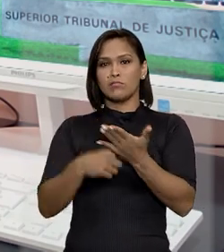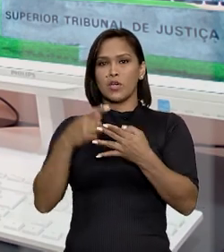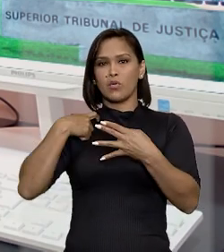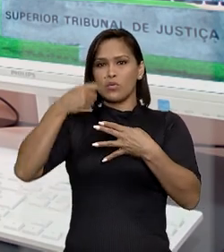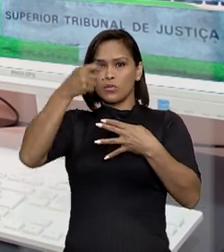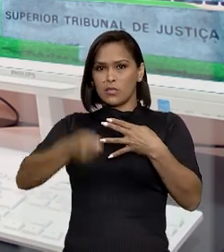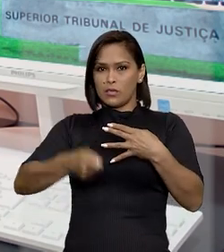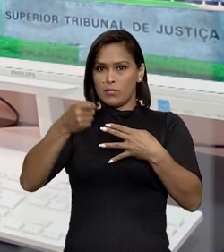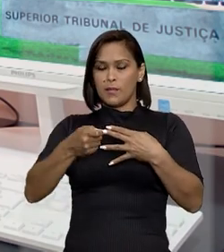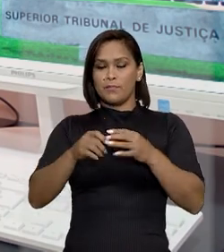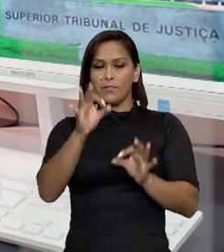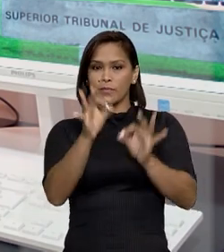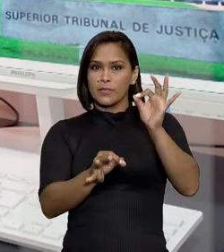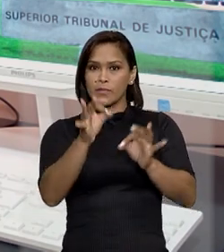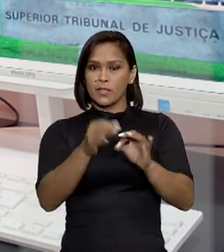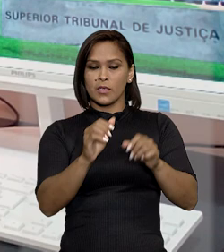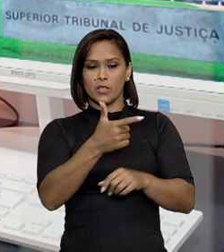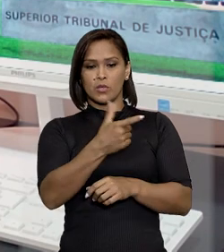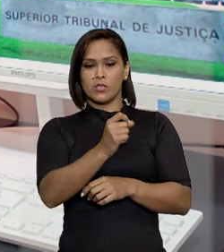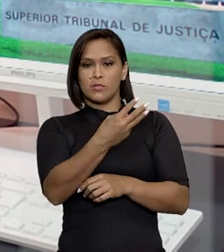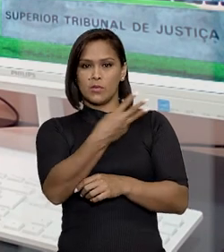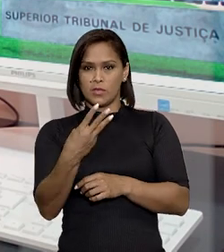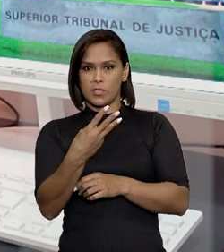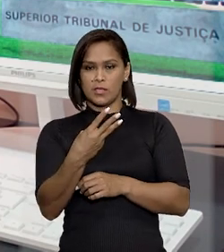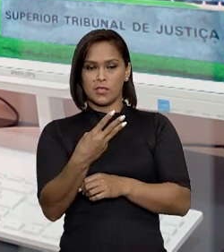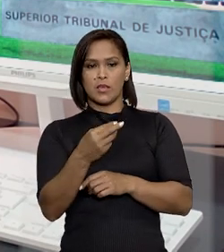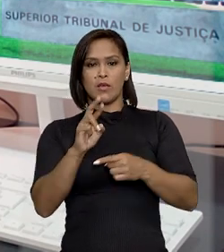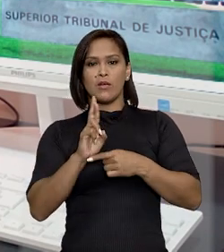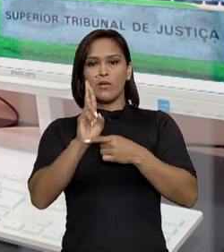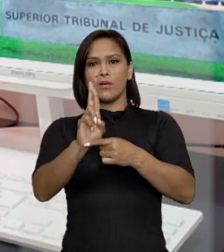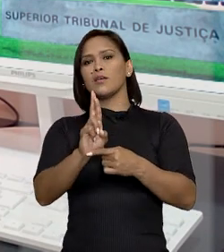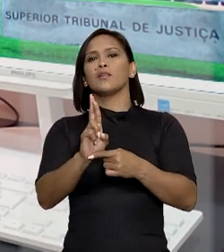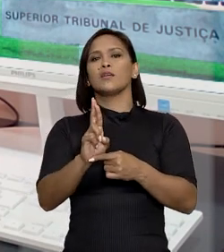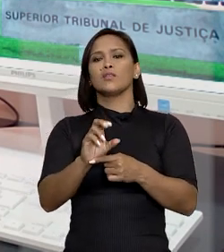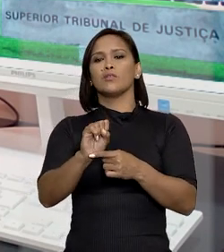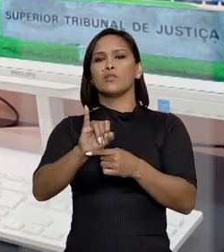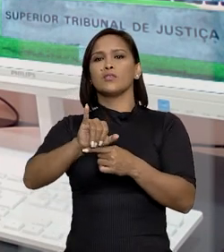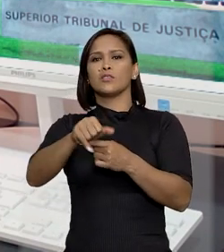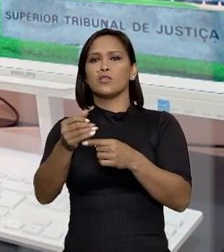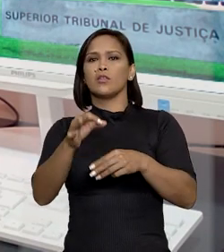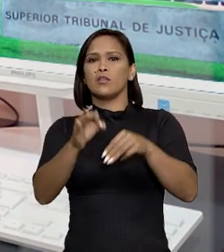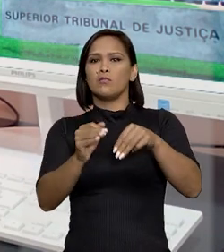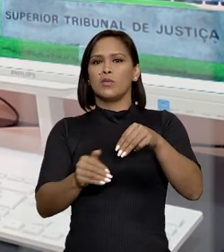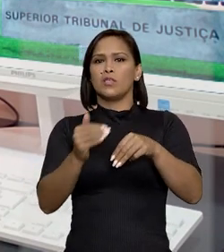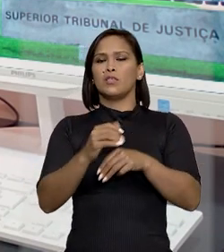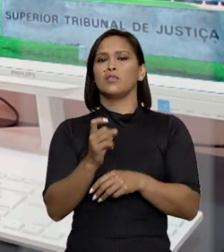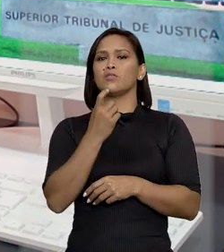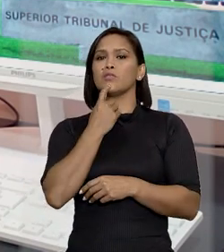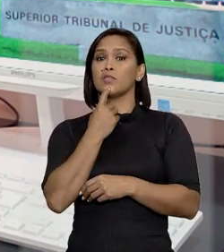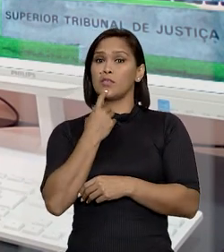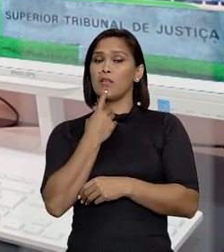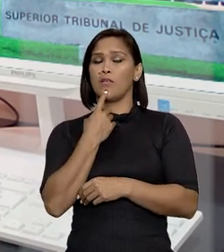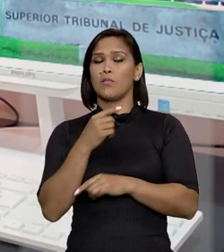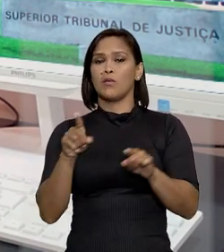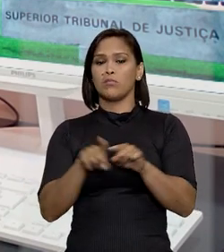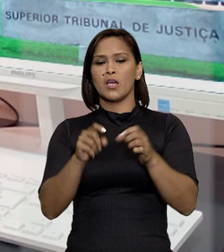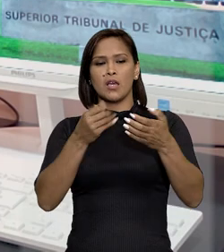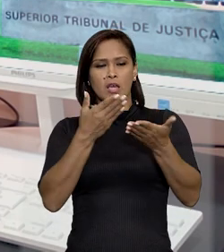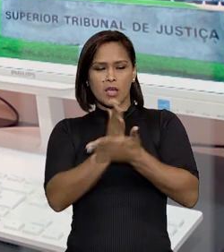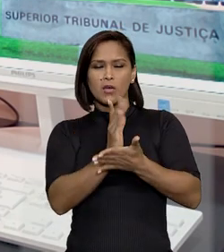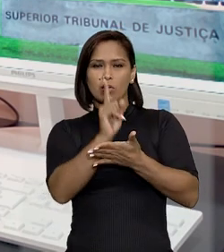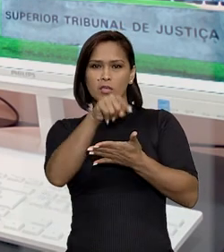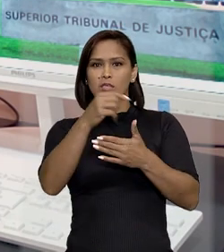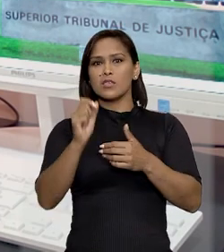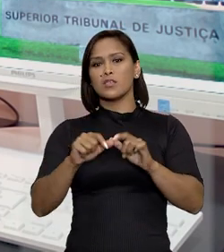em decisão unânime. No julgamento de 2013, o relator do processo no STJ, ministro Luiz Felipe Salomão,